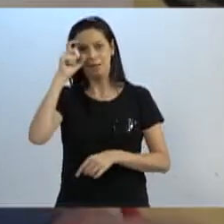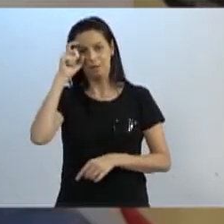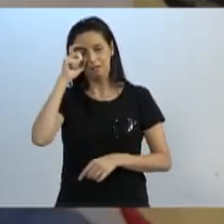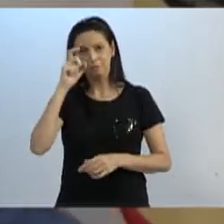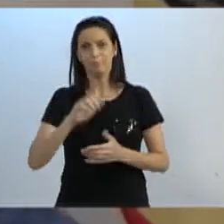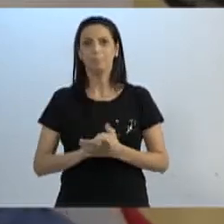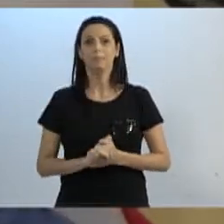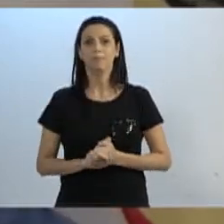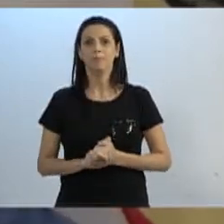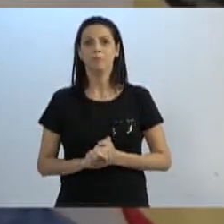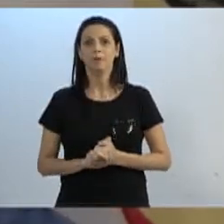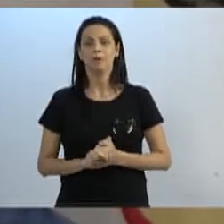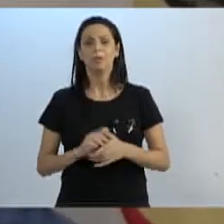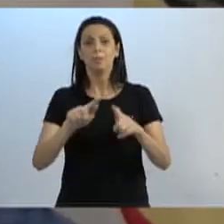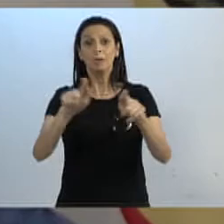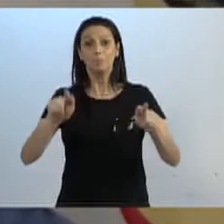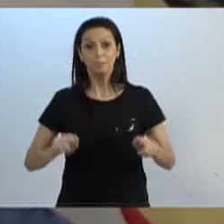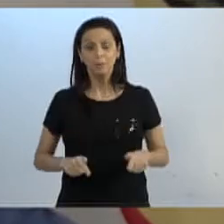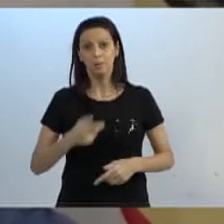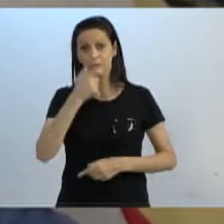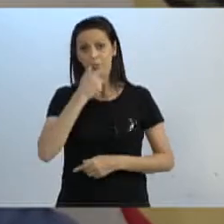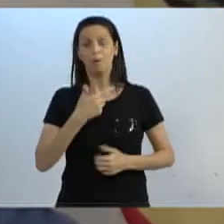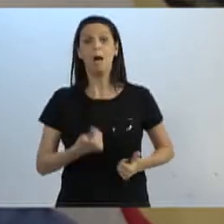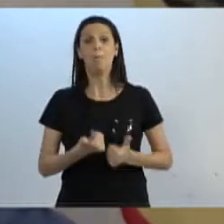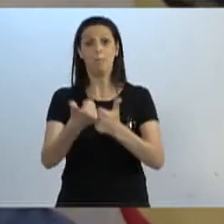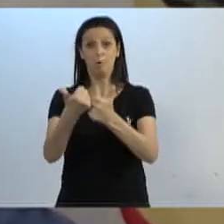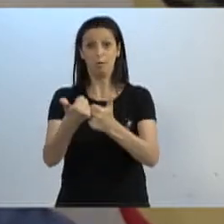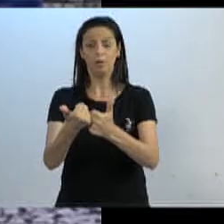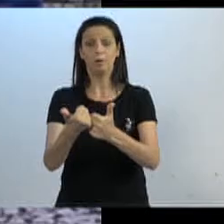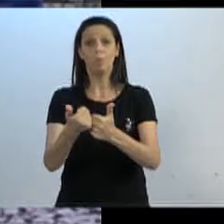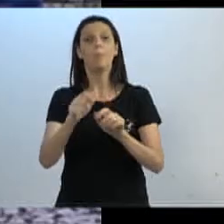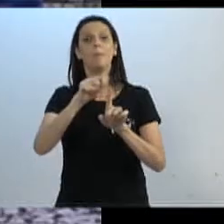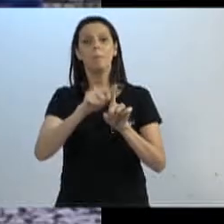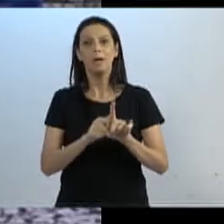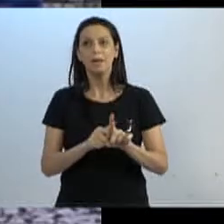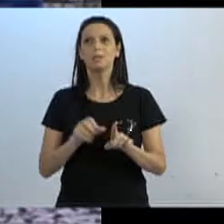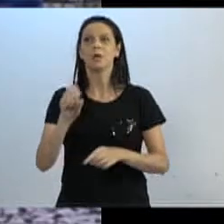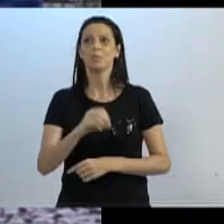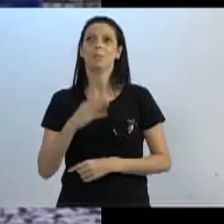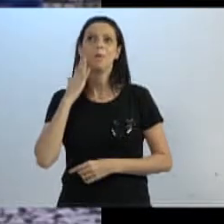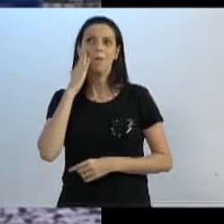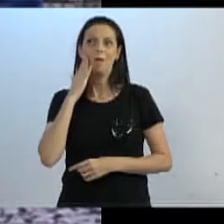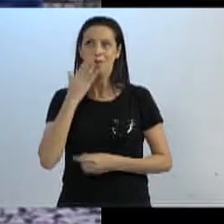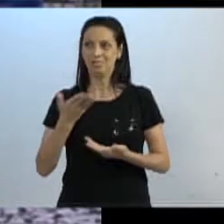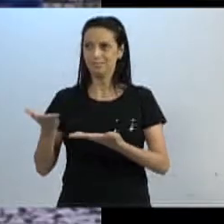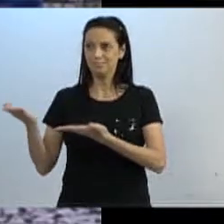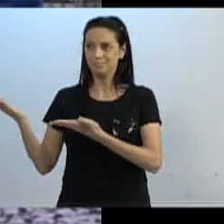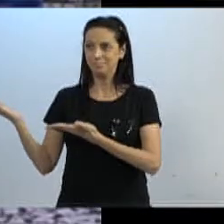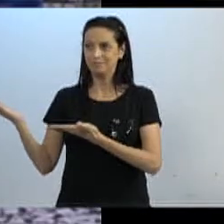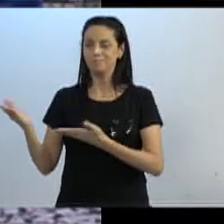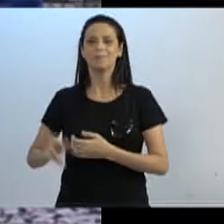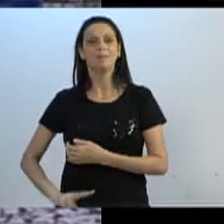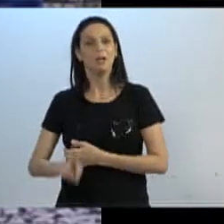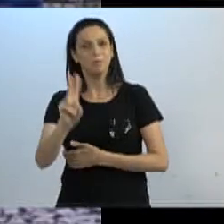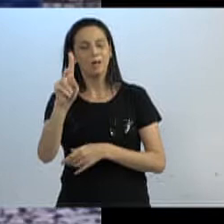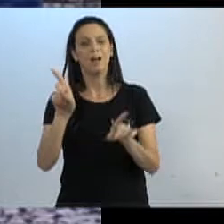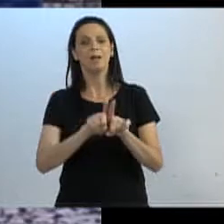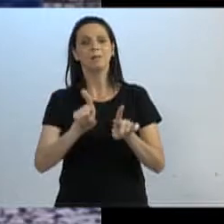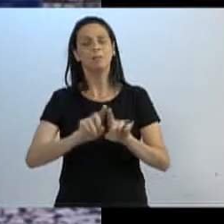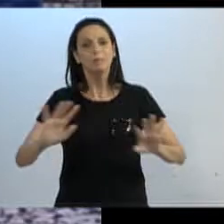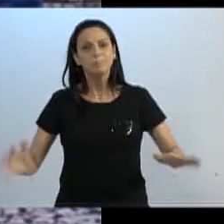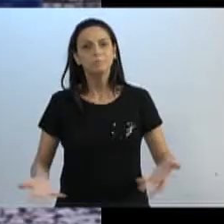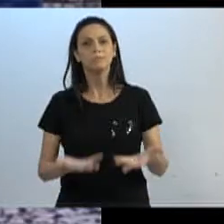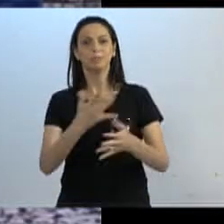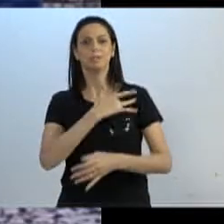onde a equipe do gabinete do vereador Becker apoia o Outubro Rosa. É tempo de se conscientizar, valorizar a saúde da mulher.